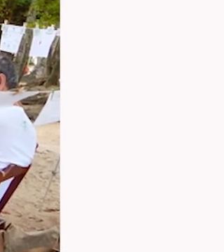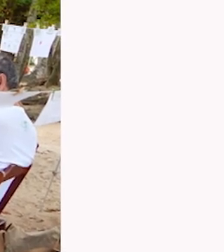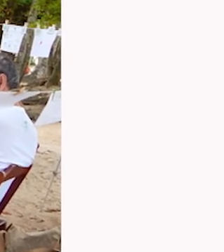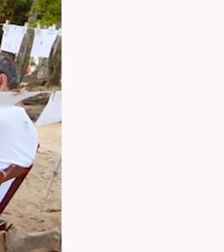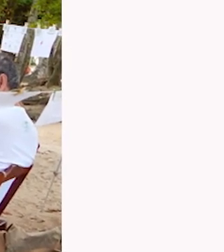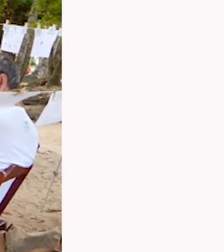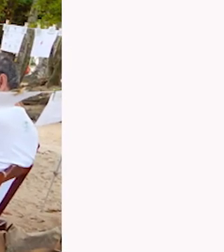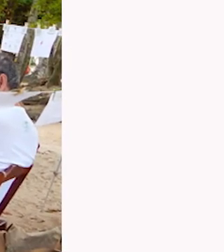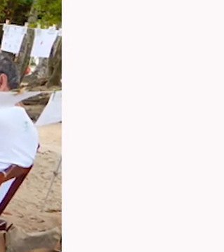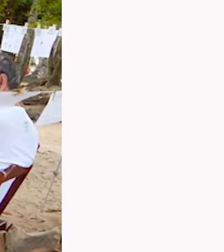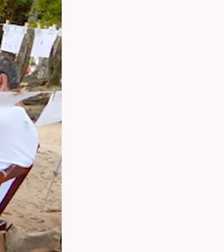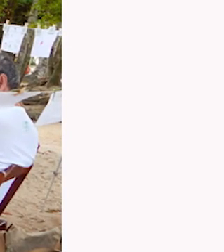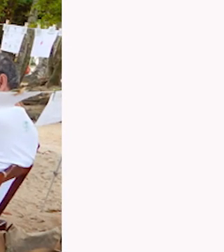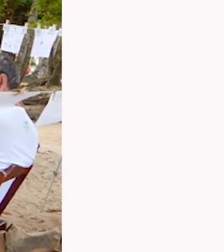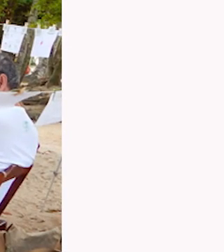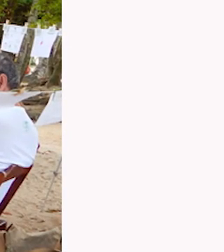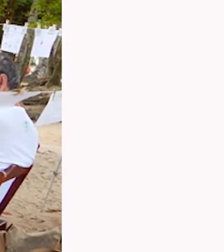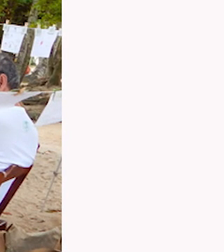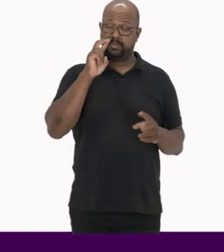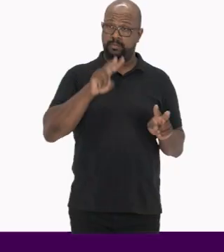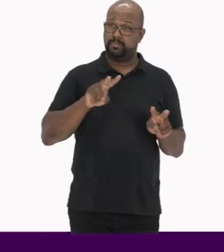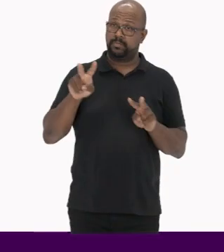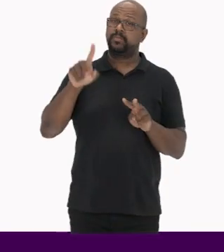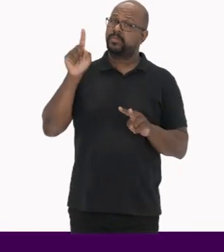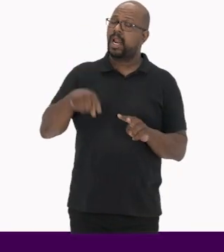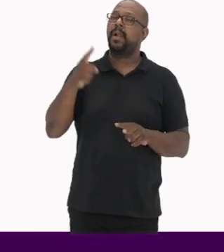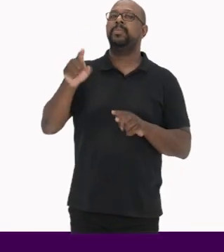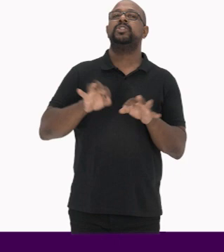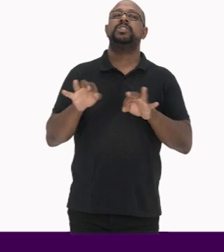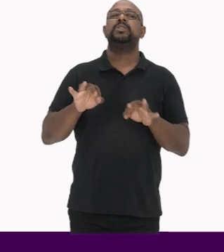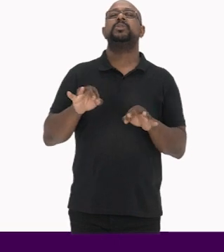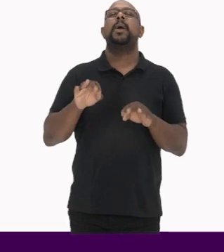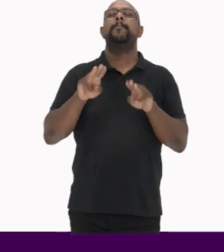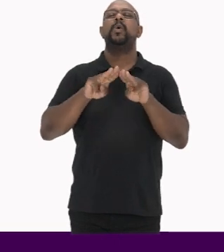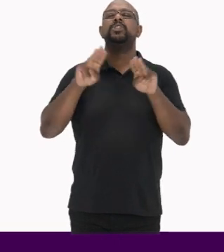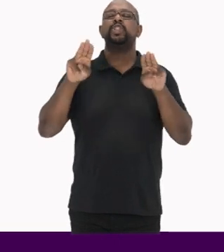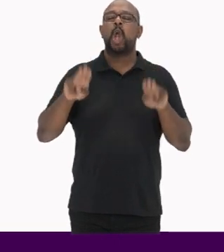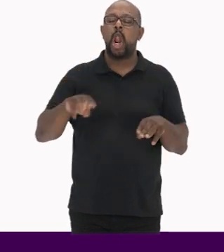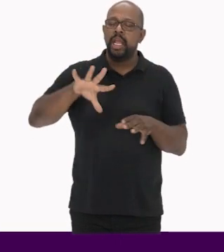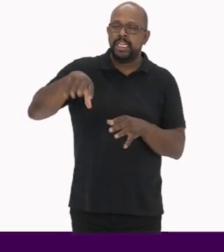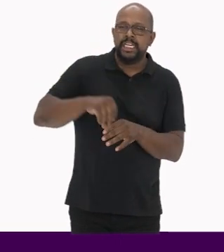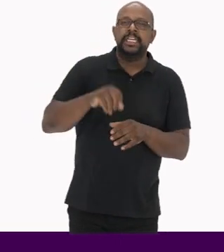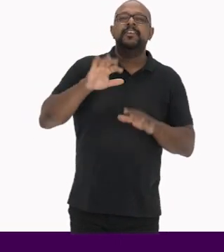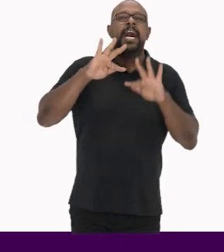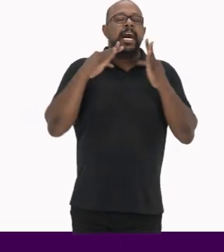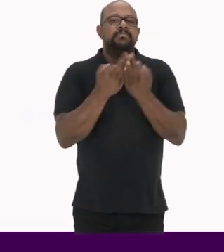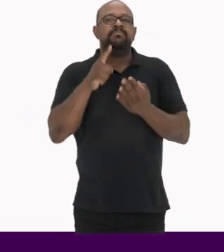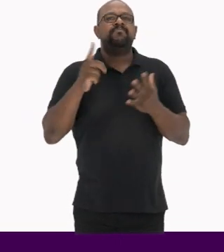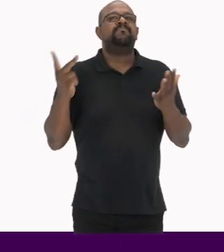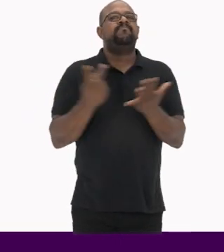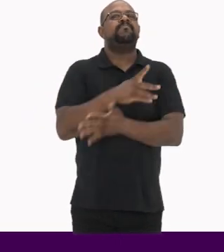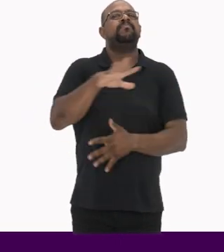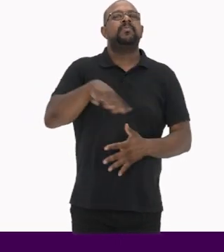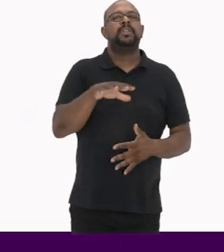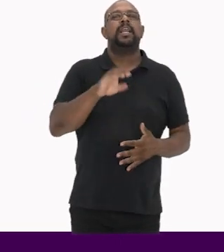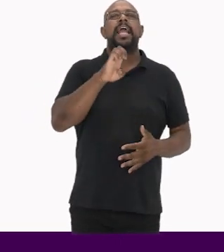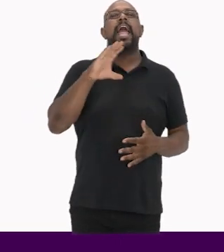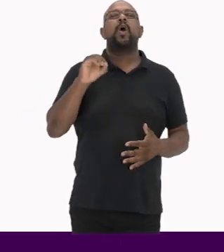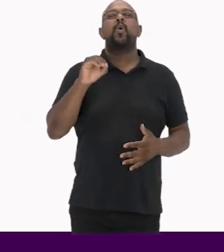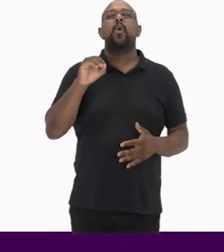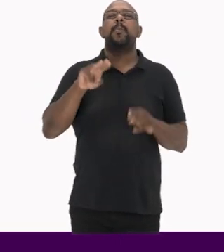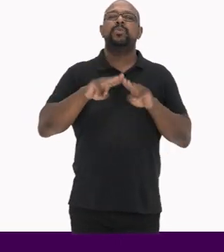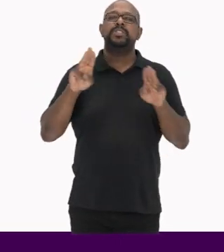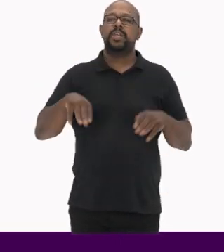com folhas penduradas A imagem que vocês estão vendo É de um projeto chamado Museólogas de Família E ele foi realizado no âmbito do